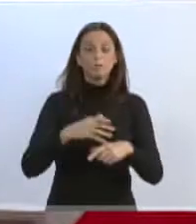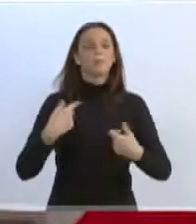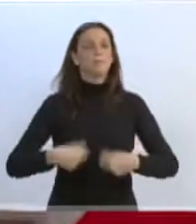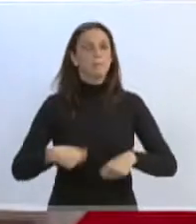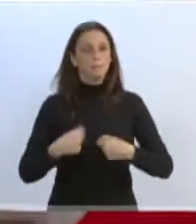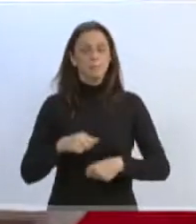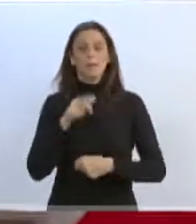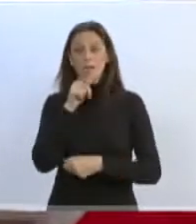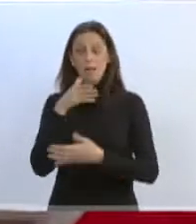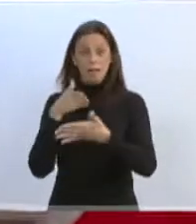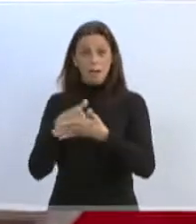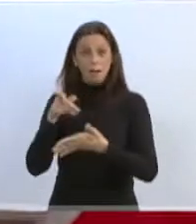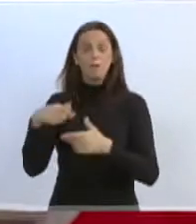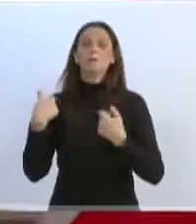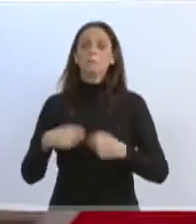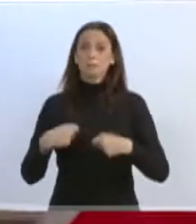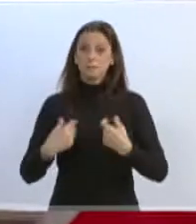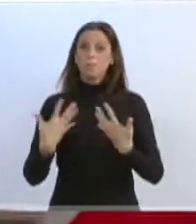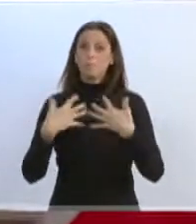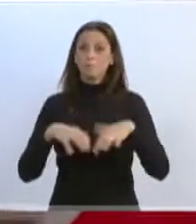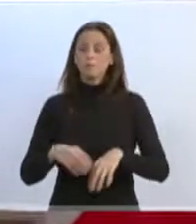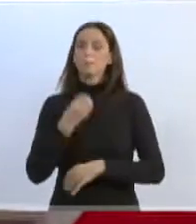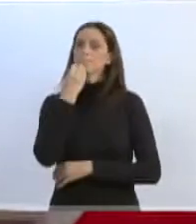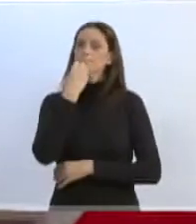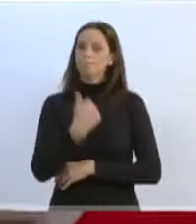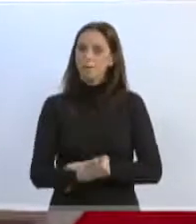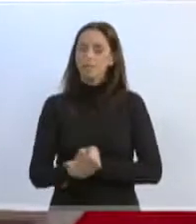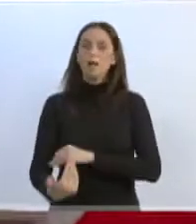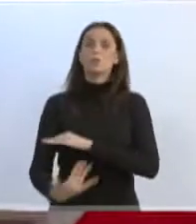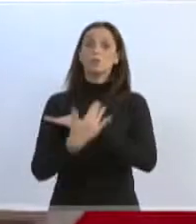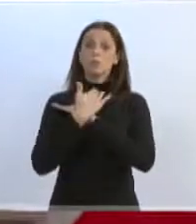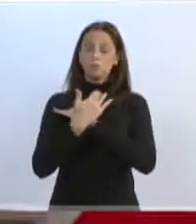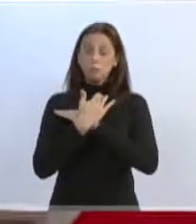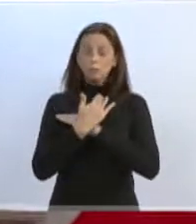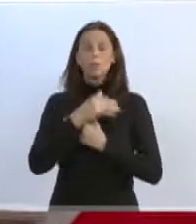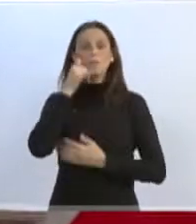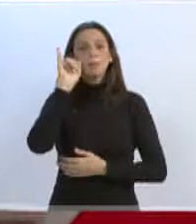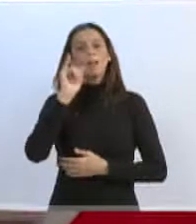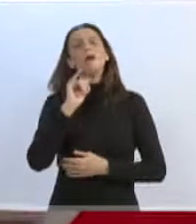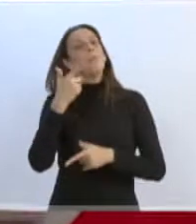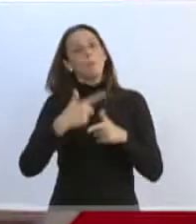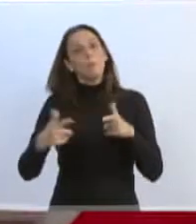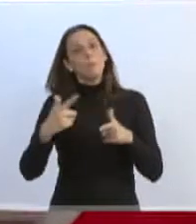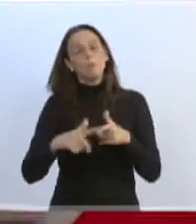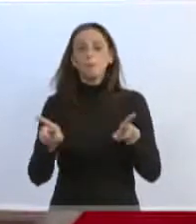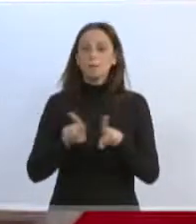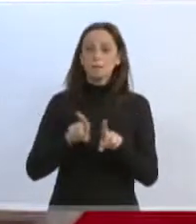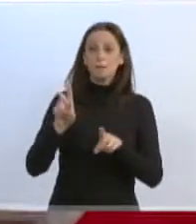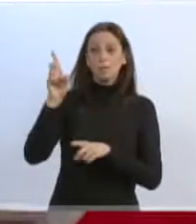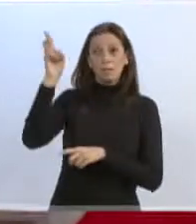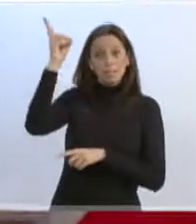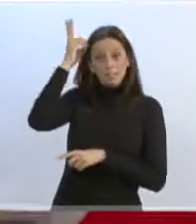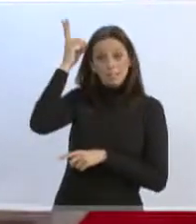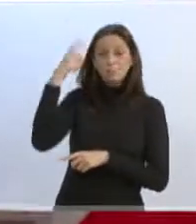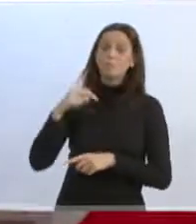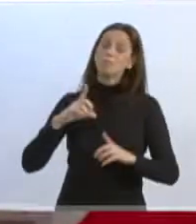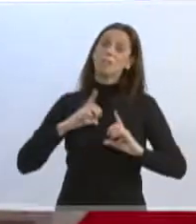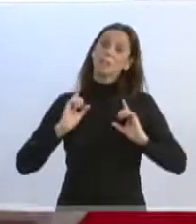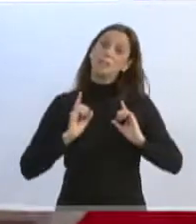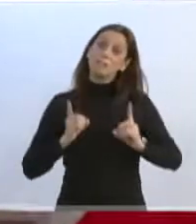funcionando com a segurança para todos, ajudando a nos defender das enchentes, e os índios precisam também, ao mesmo tempo, ter dignidade de